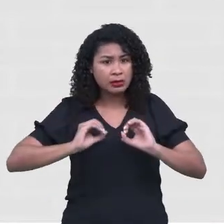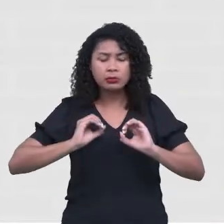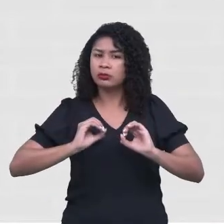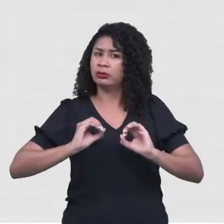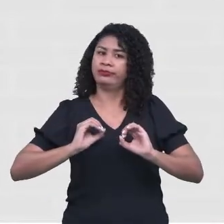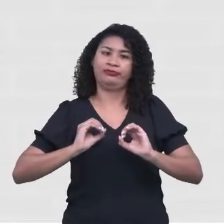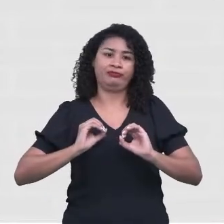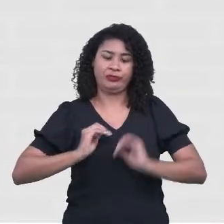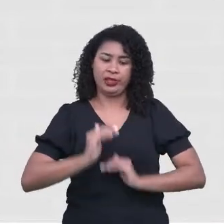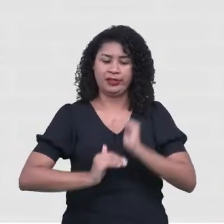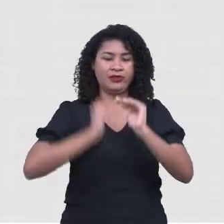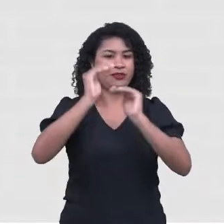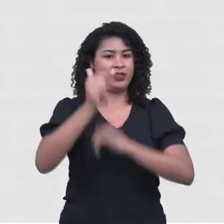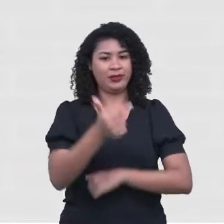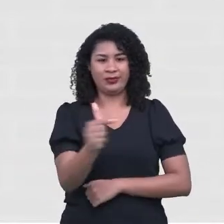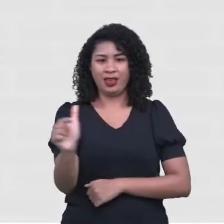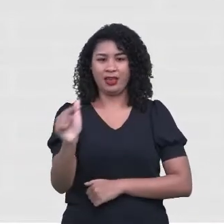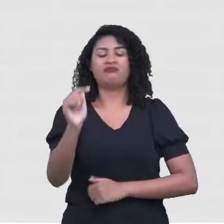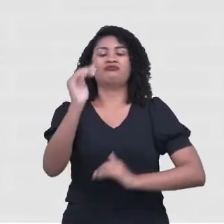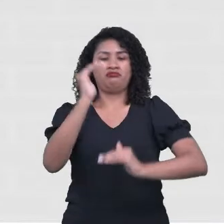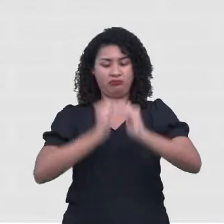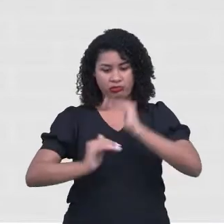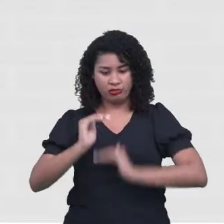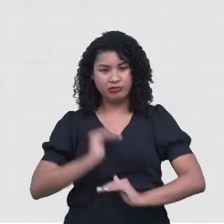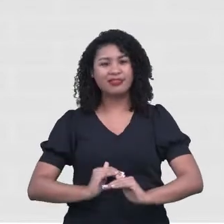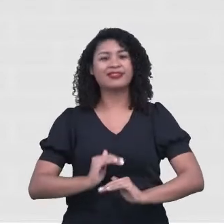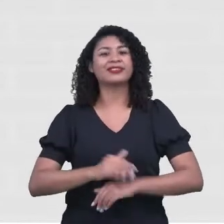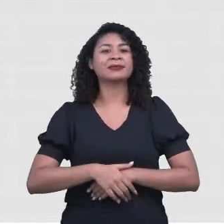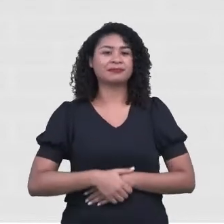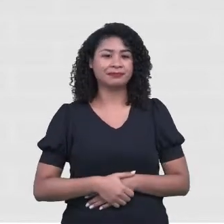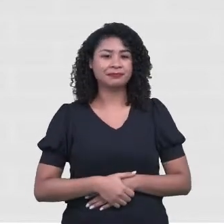o que eu quero. O que eu posso fazer.